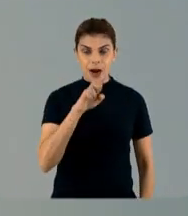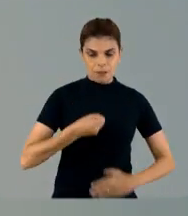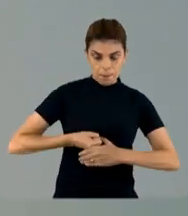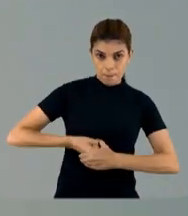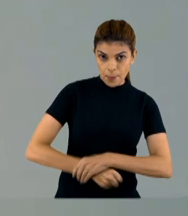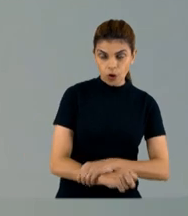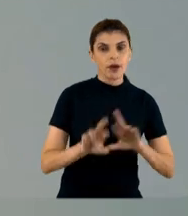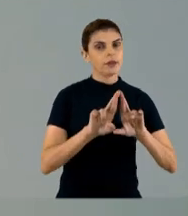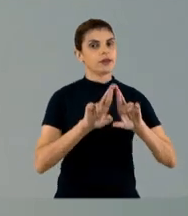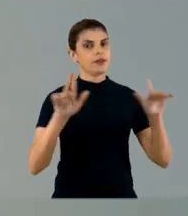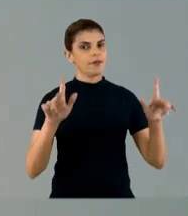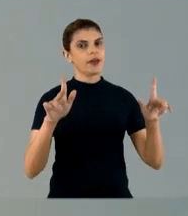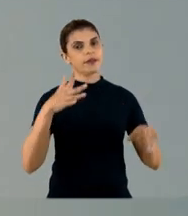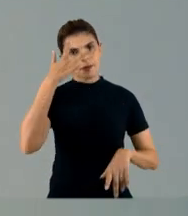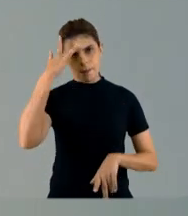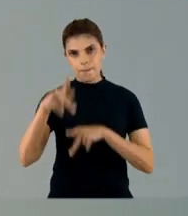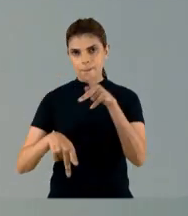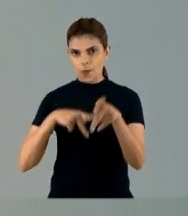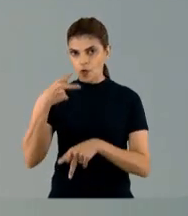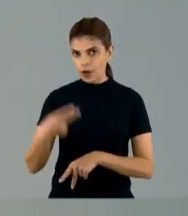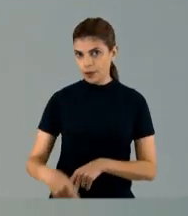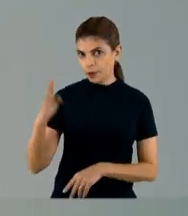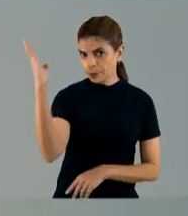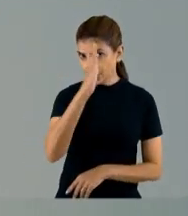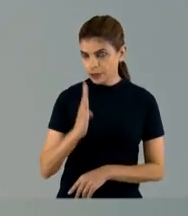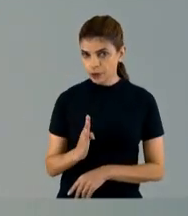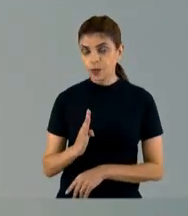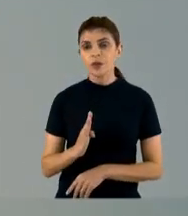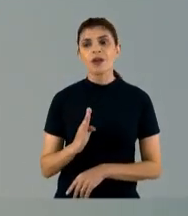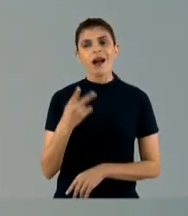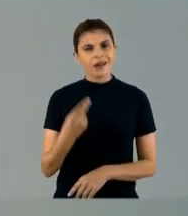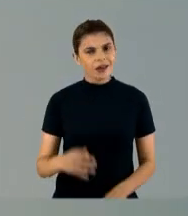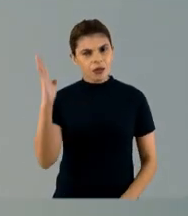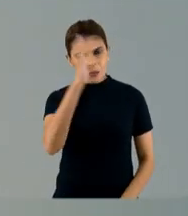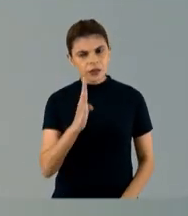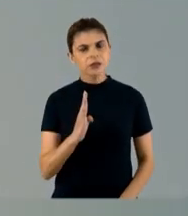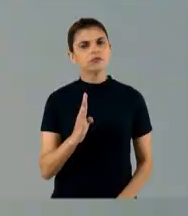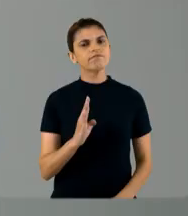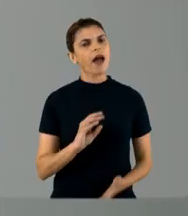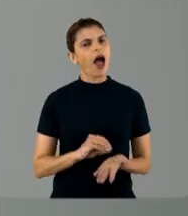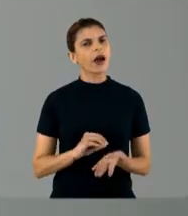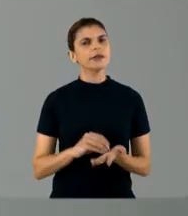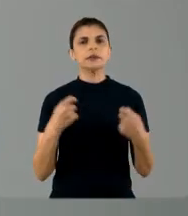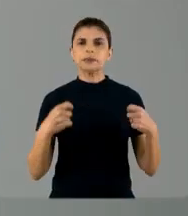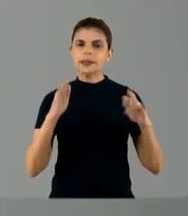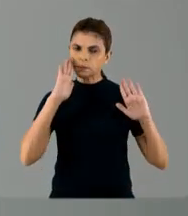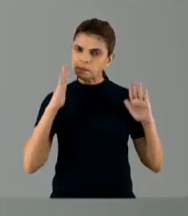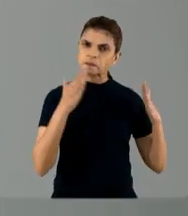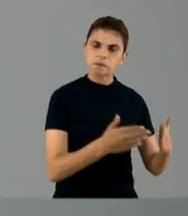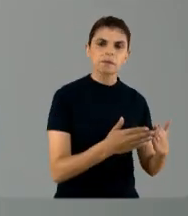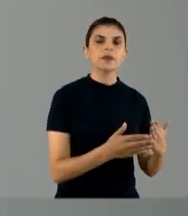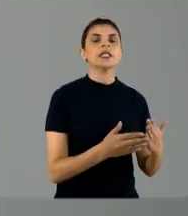diferente da nossa população. A nível Brasil, ainda acho que a gente tem que privar pela